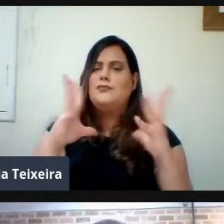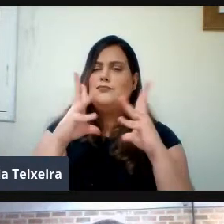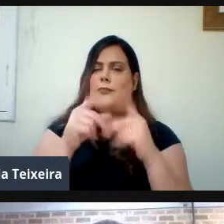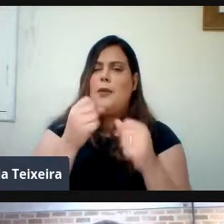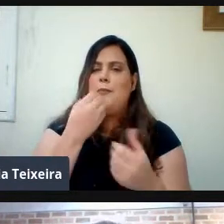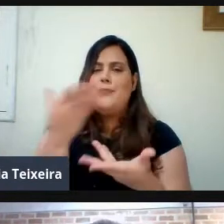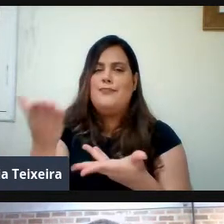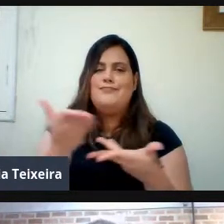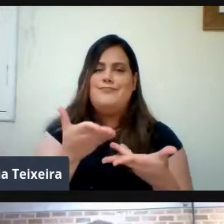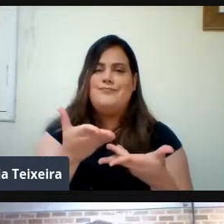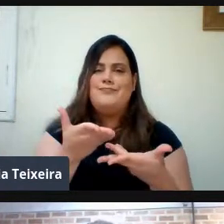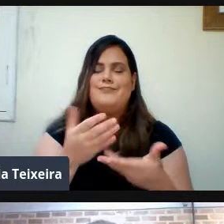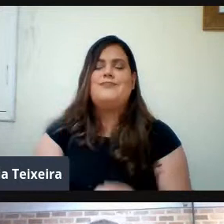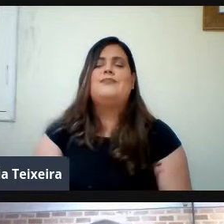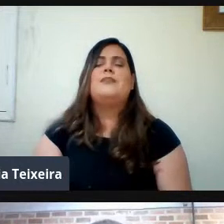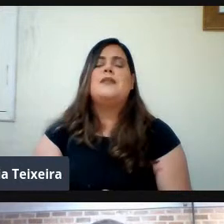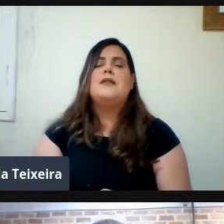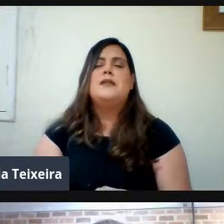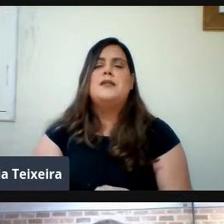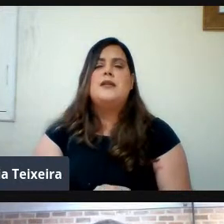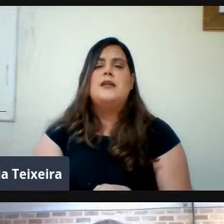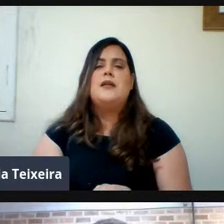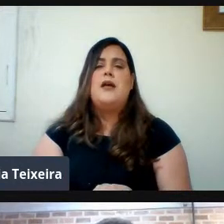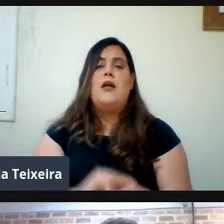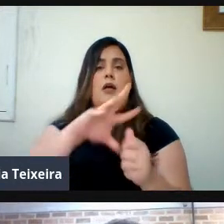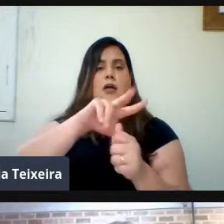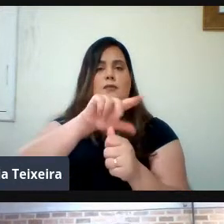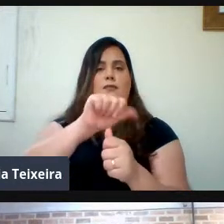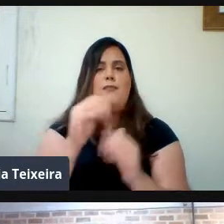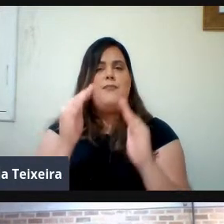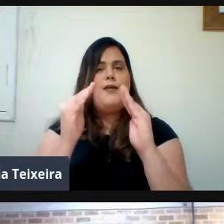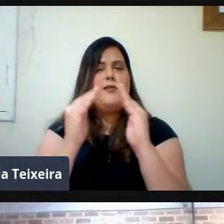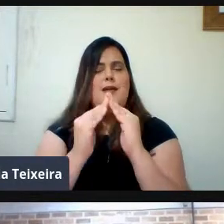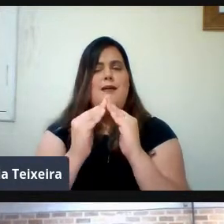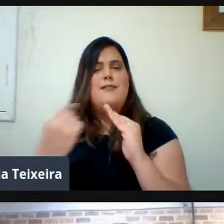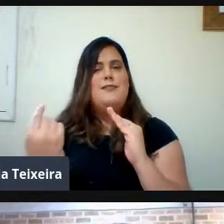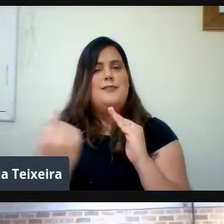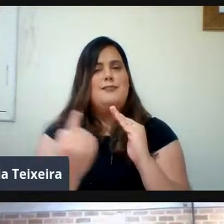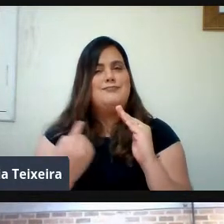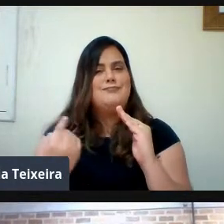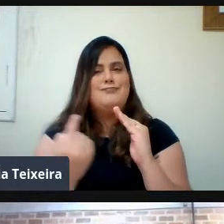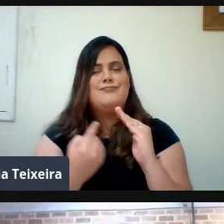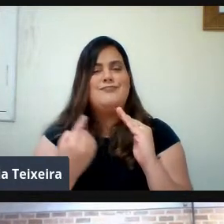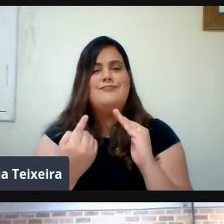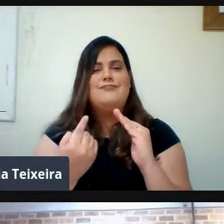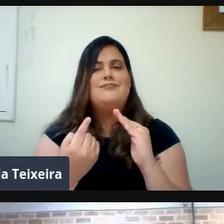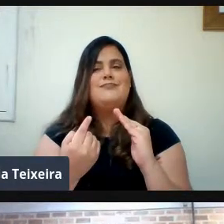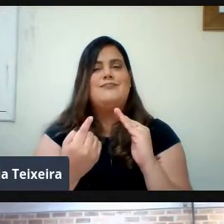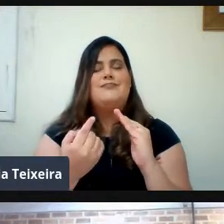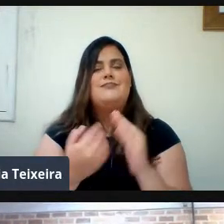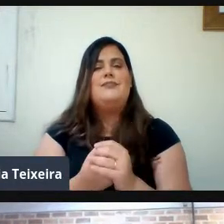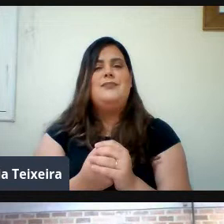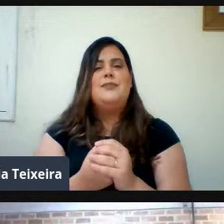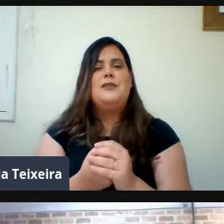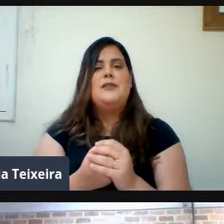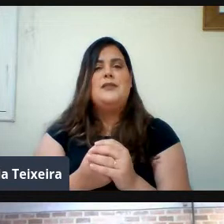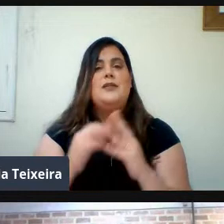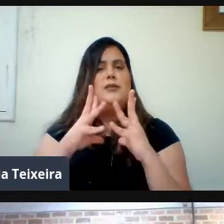A Nossa Casa A A Tudo Isso Que Nós Estamos Aqui Hoje Apresentando